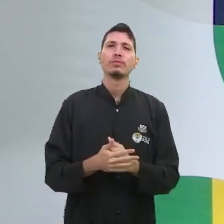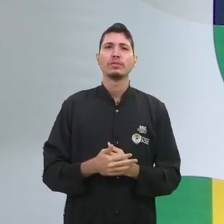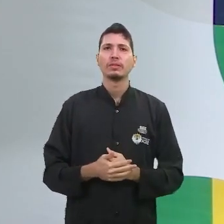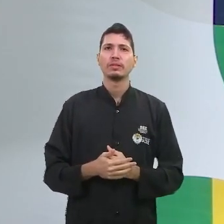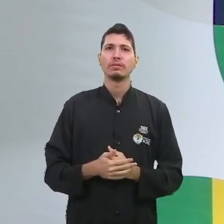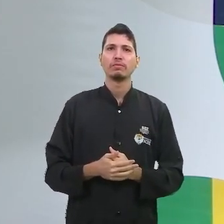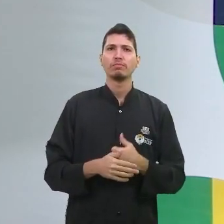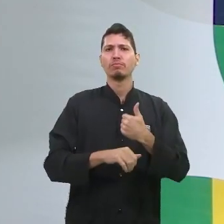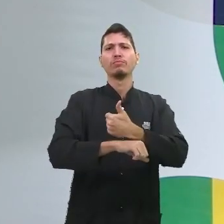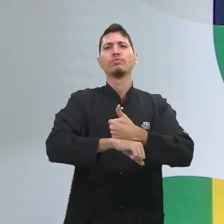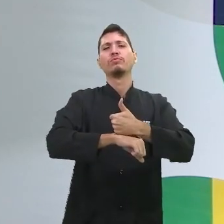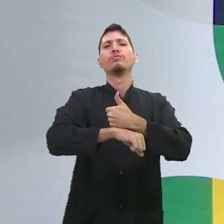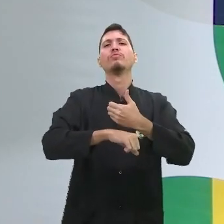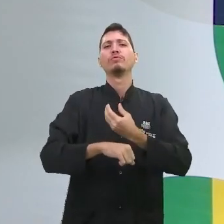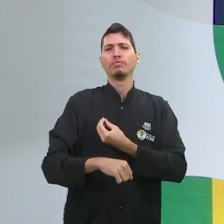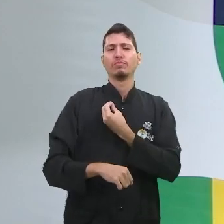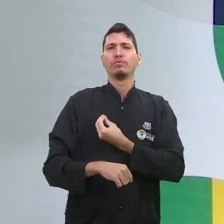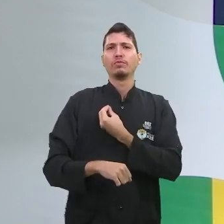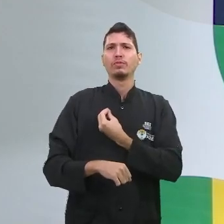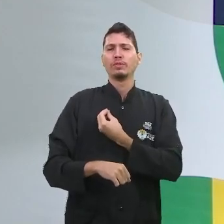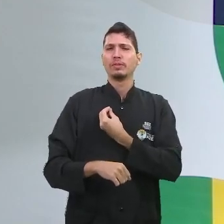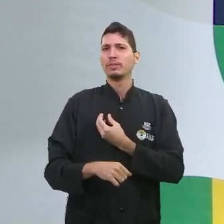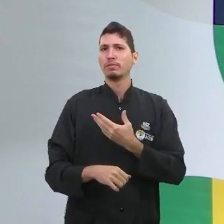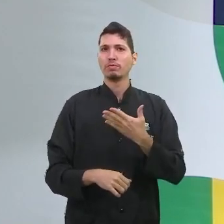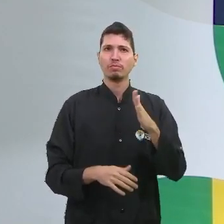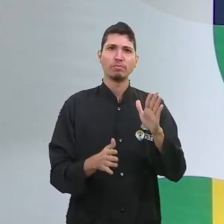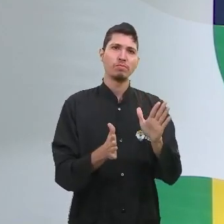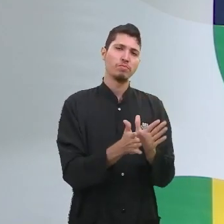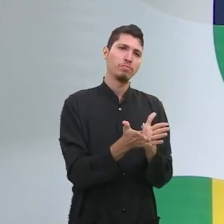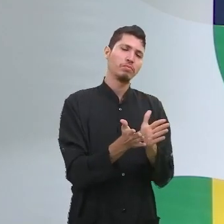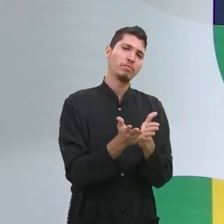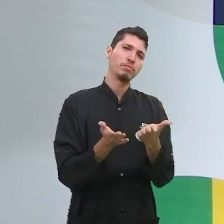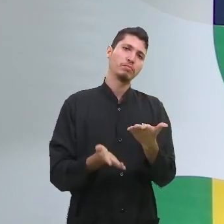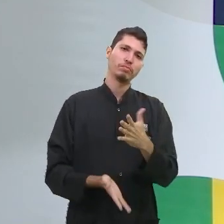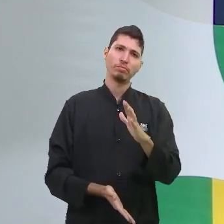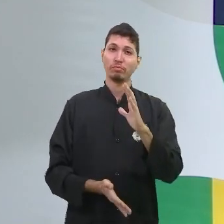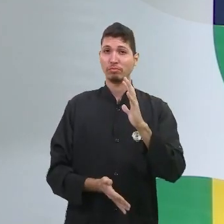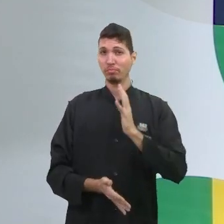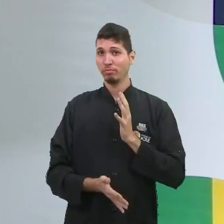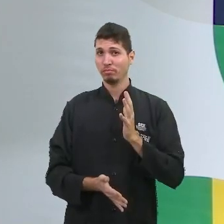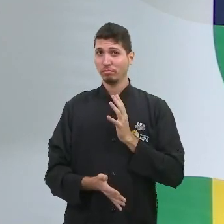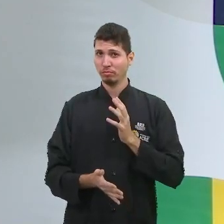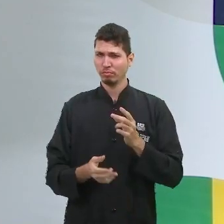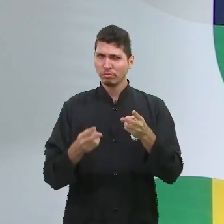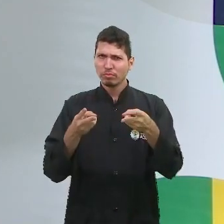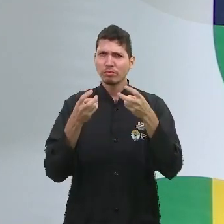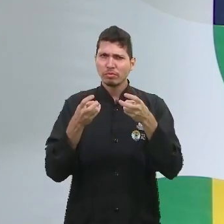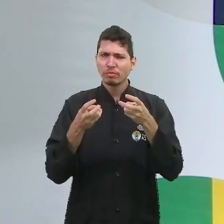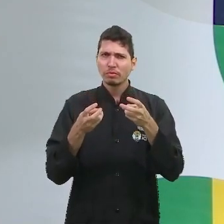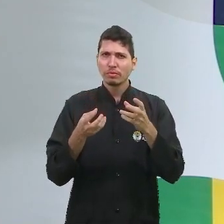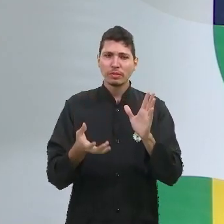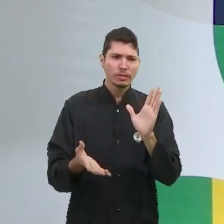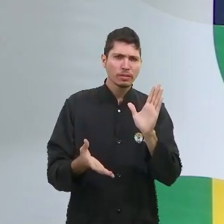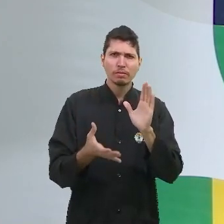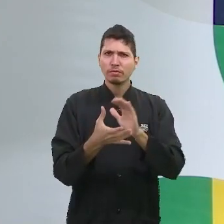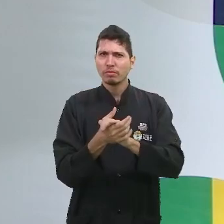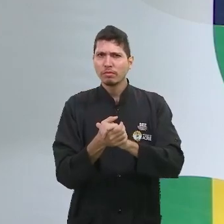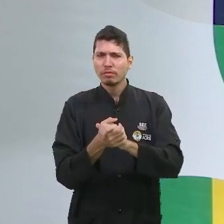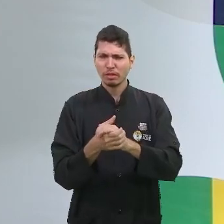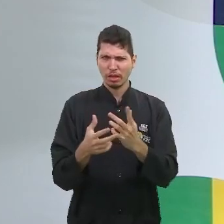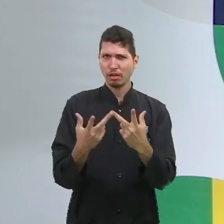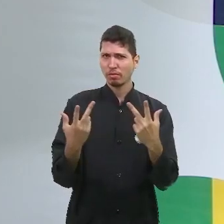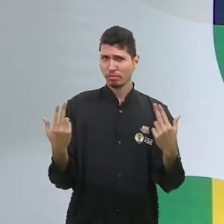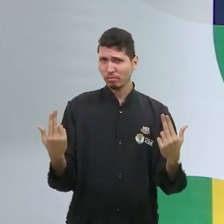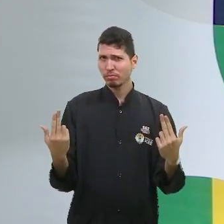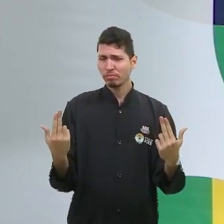pessoa que ela é rica? Percebem? Que não dá para casar. Não é a mesma condição. Os